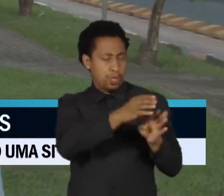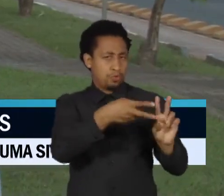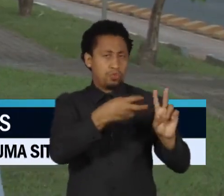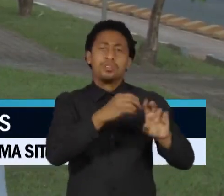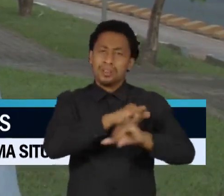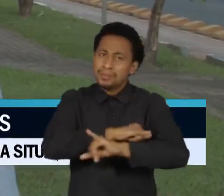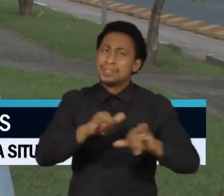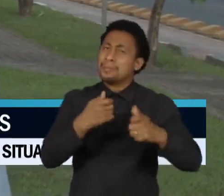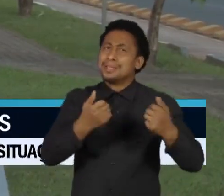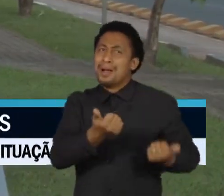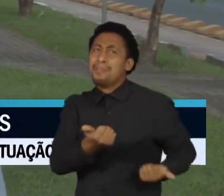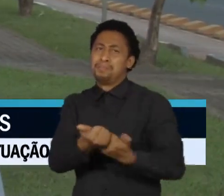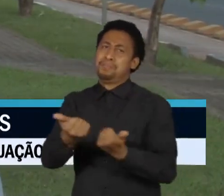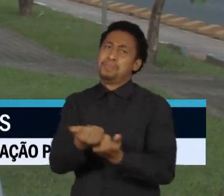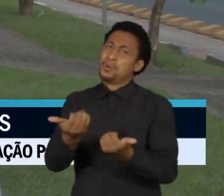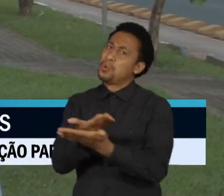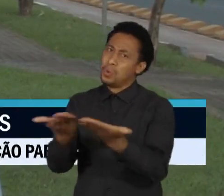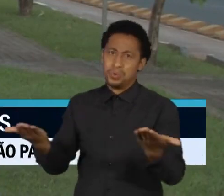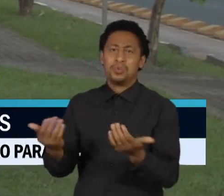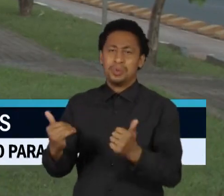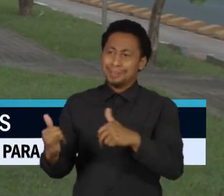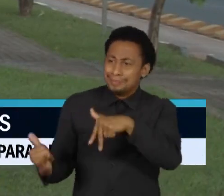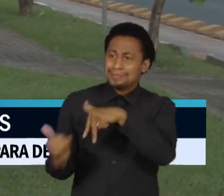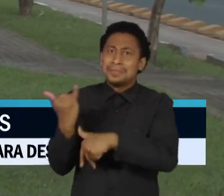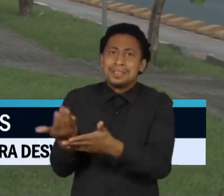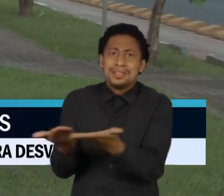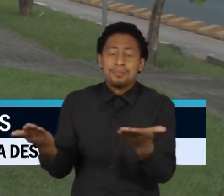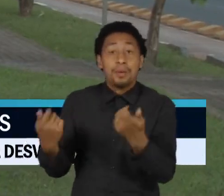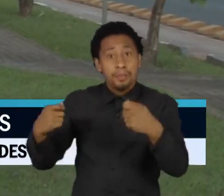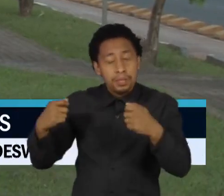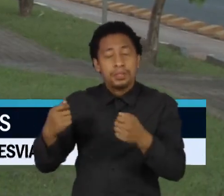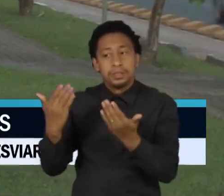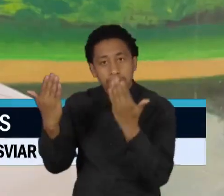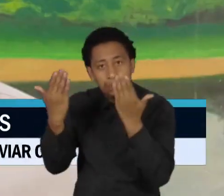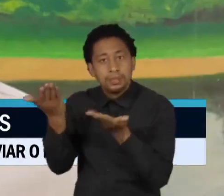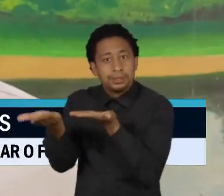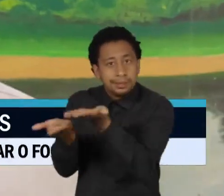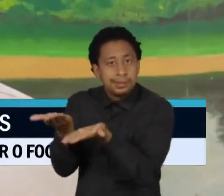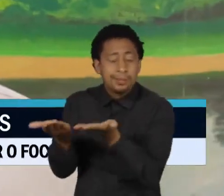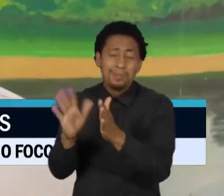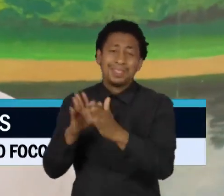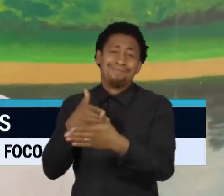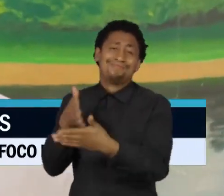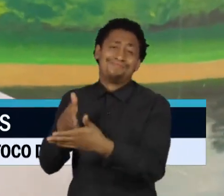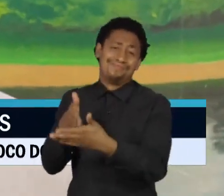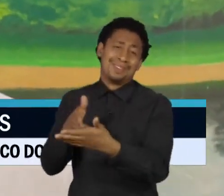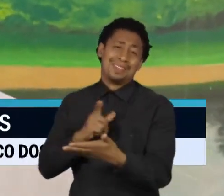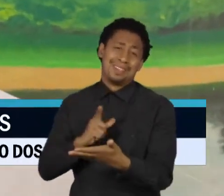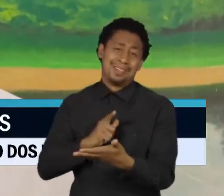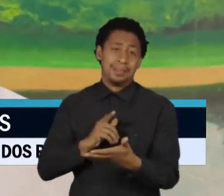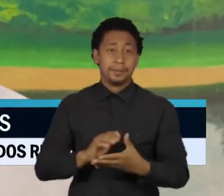às vítimas, inclusive psicológico, mas esbarra em uma limitação. Não há um tratamento